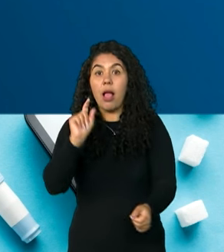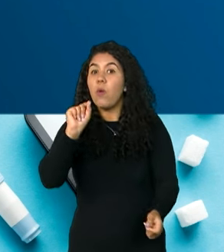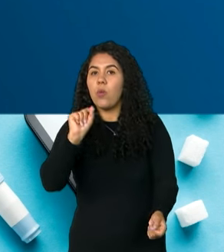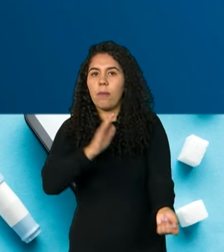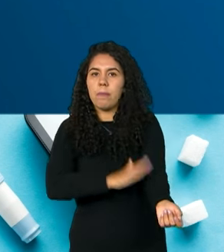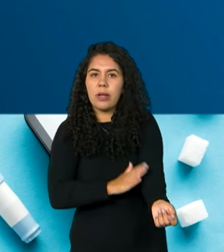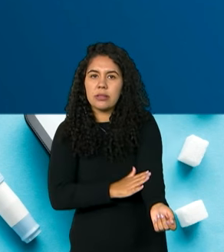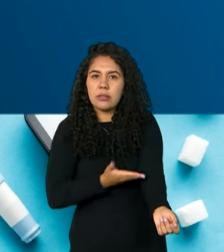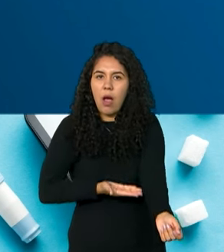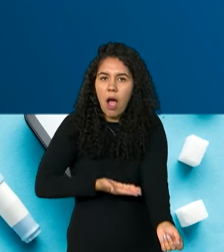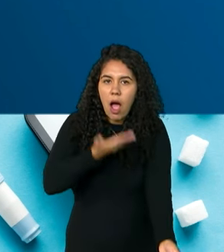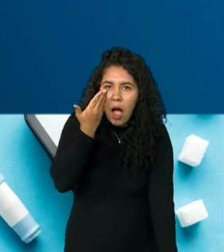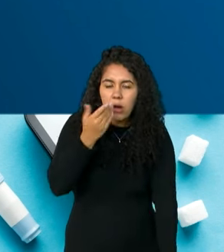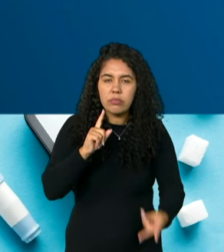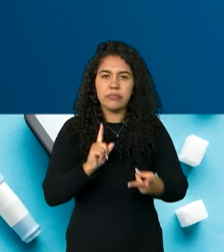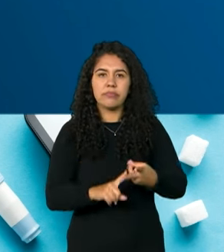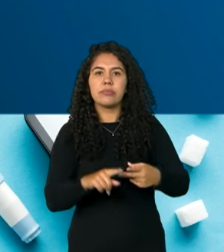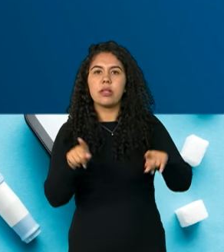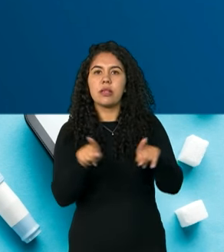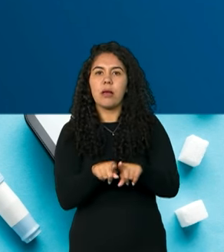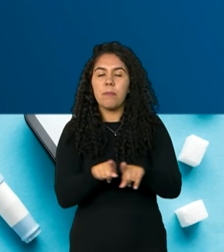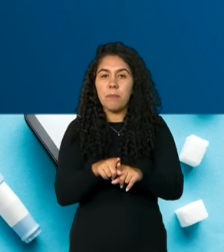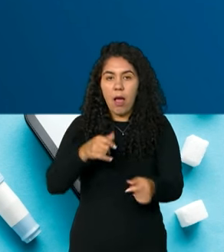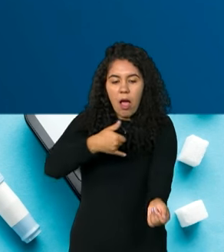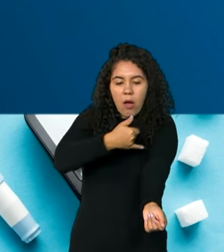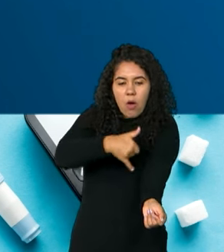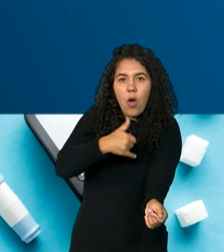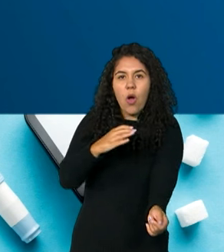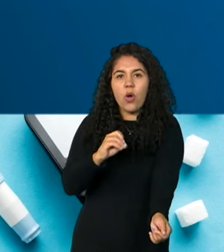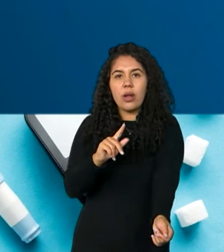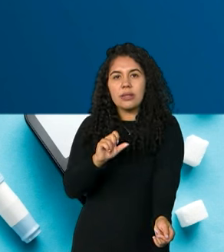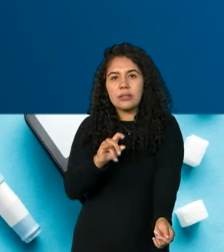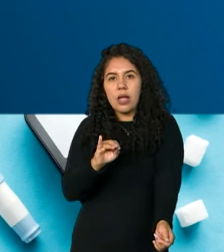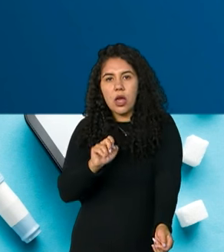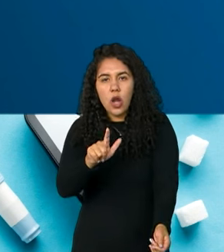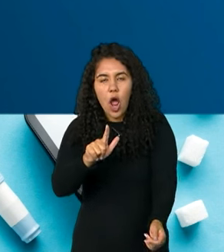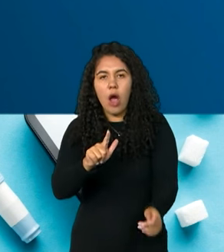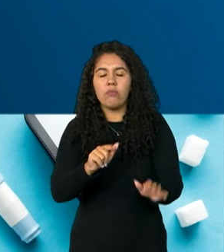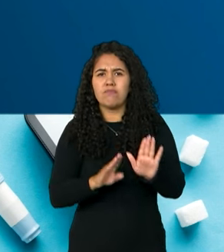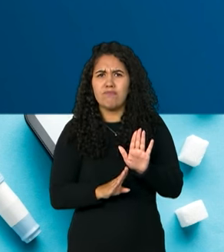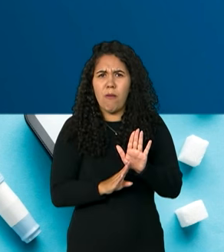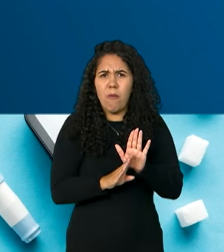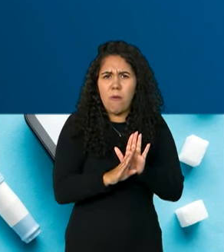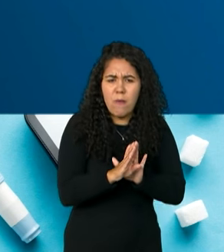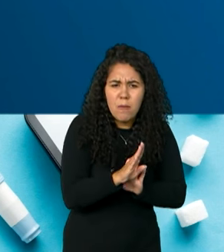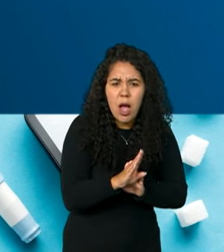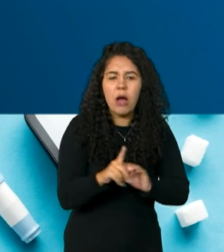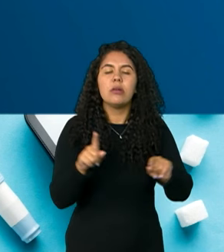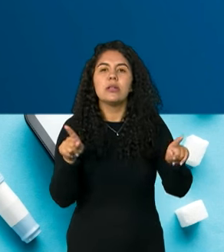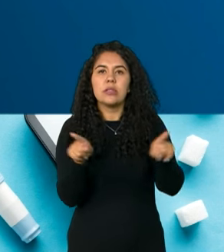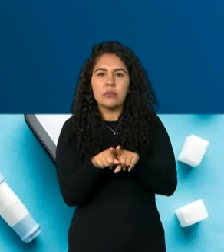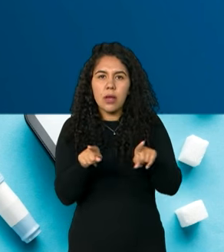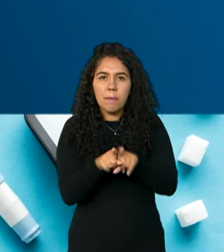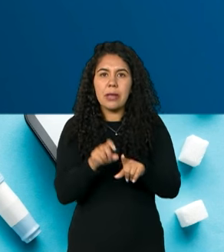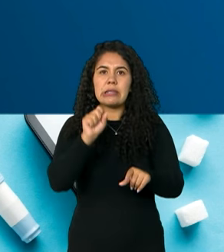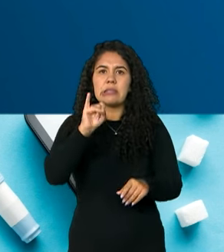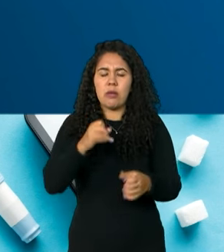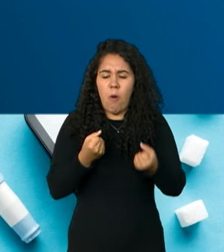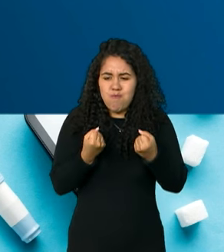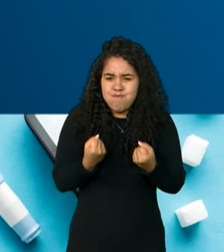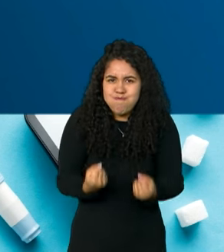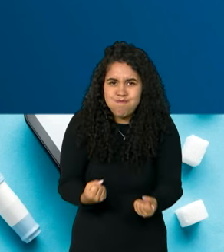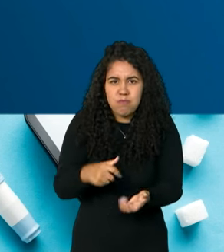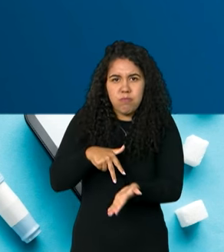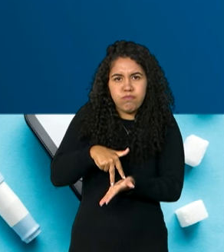alta, o colesterol alto, as alterações na taxa de triglicérides no sangue, o sobrepeso